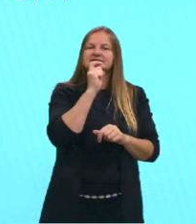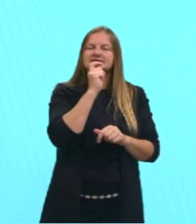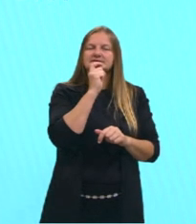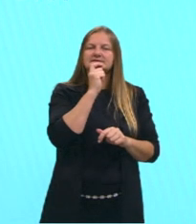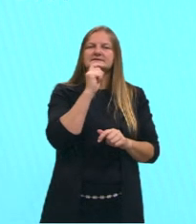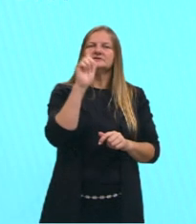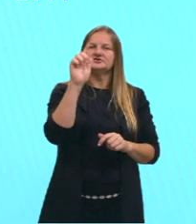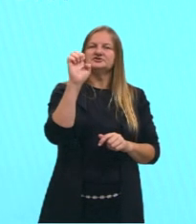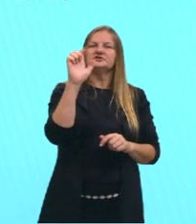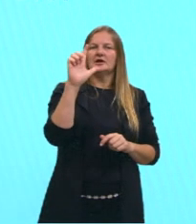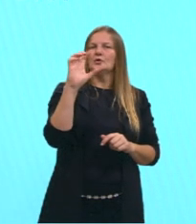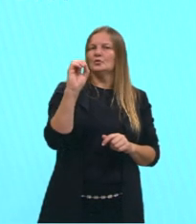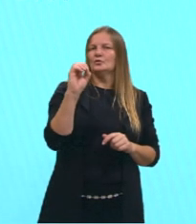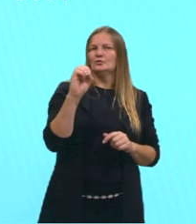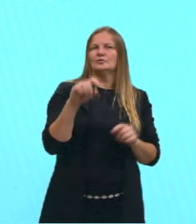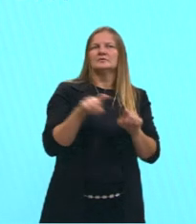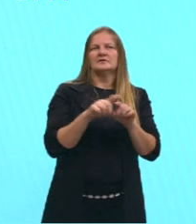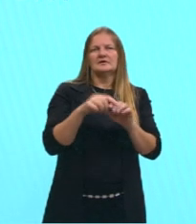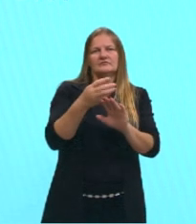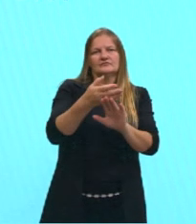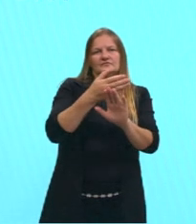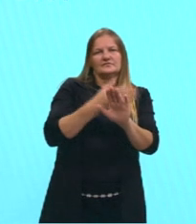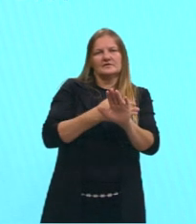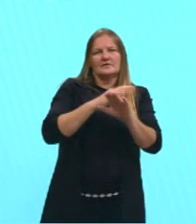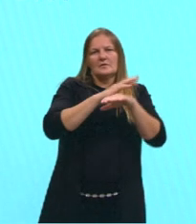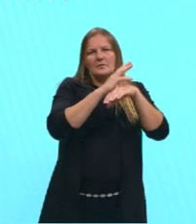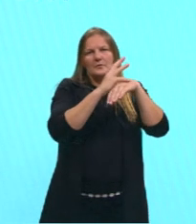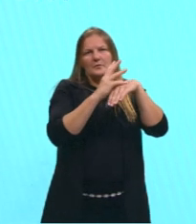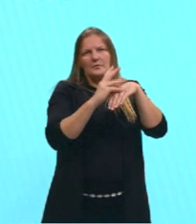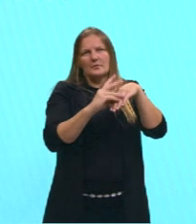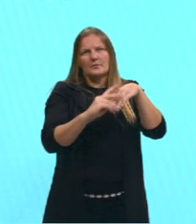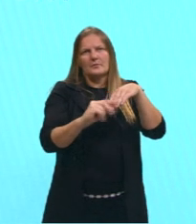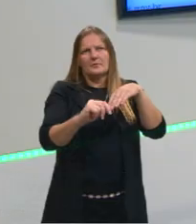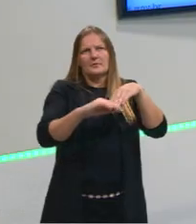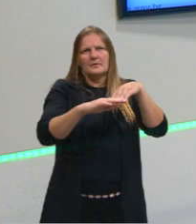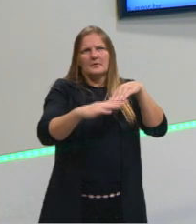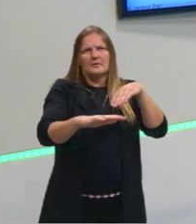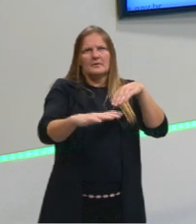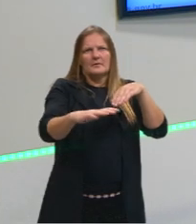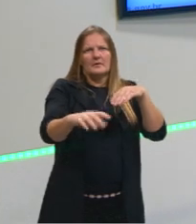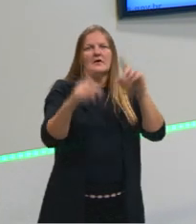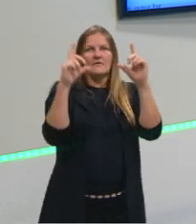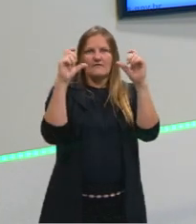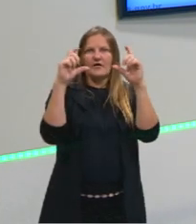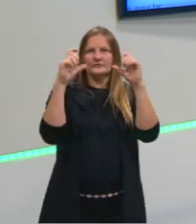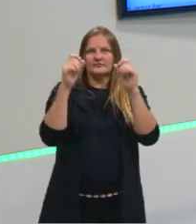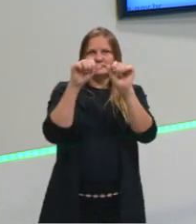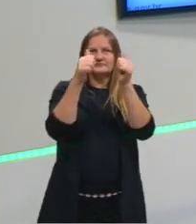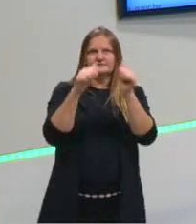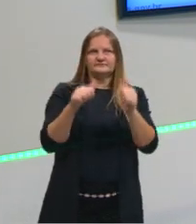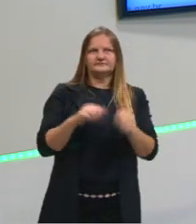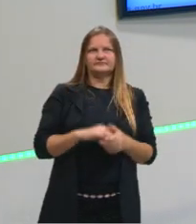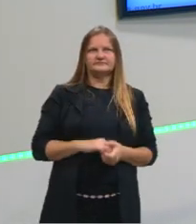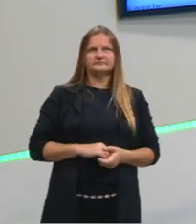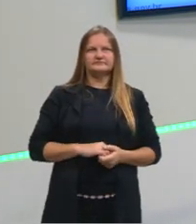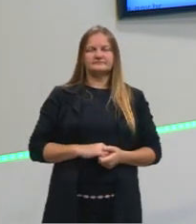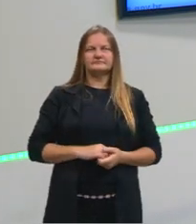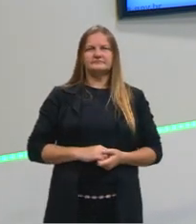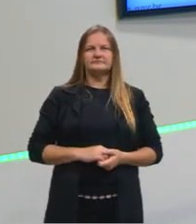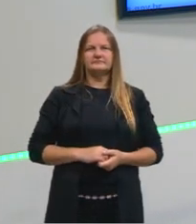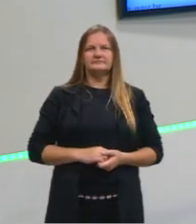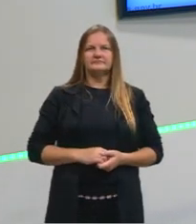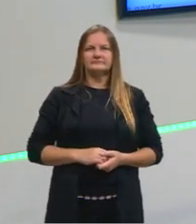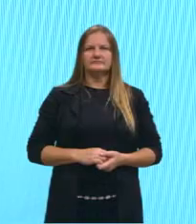frontal também tem a moraina de fundo aí, tá, gurizada? Olha que bonito lá embaixo, lá vai mostrar para vocês uma geleira. Olha, isso aí é uma